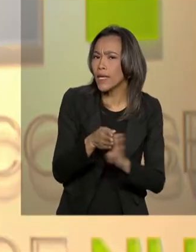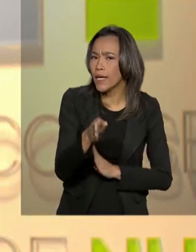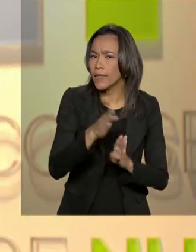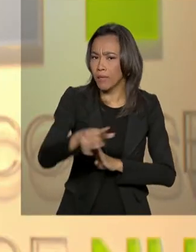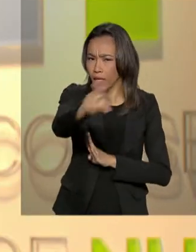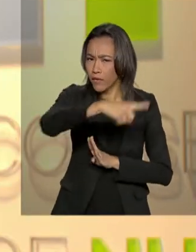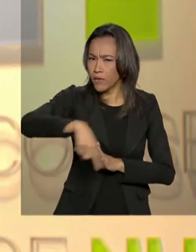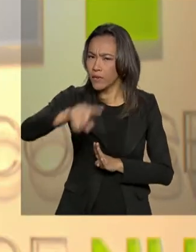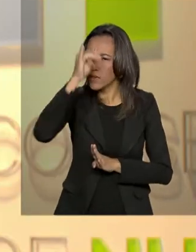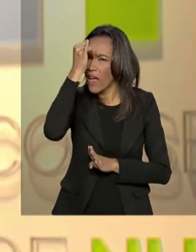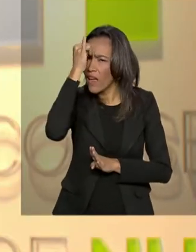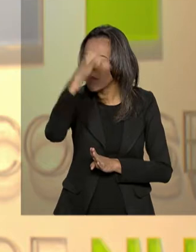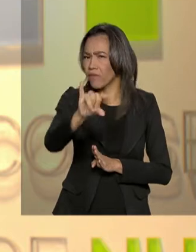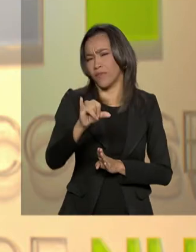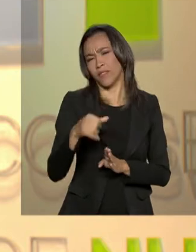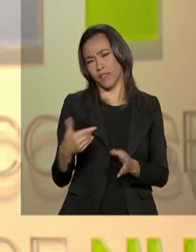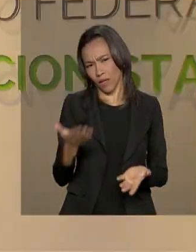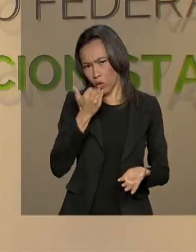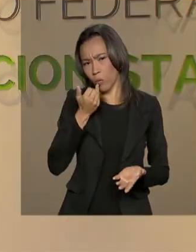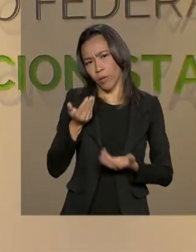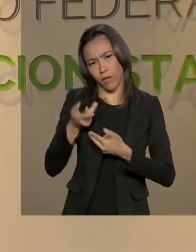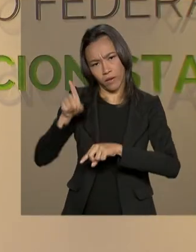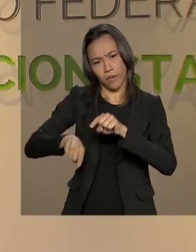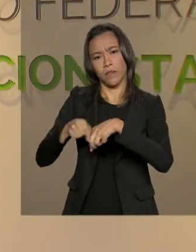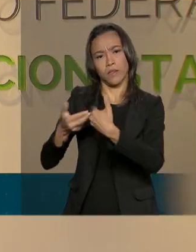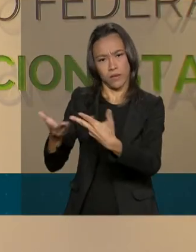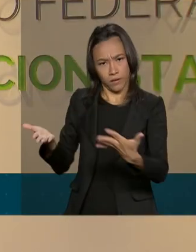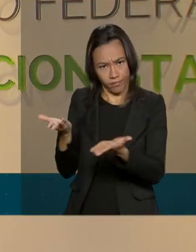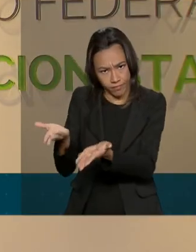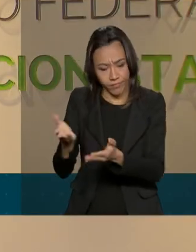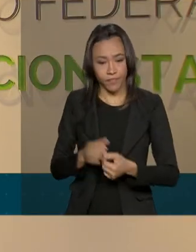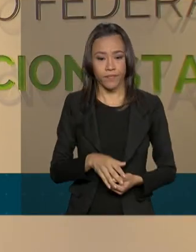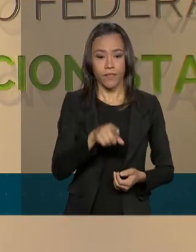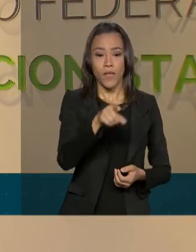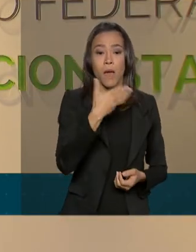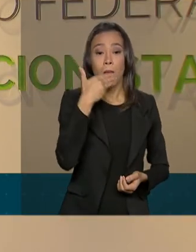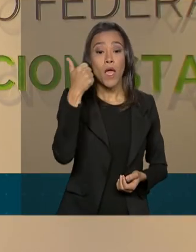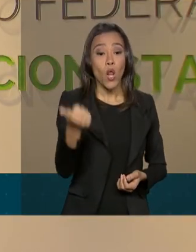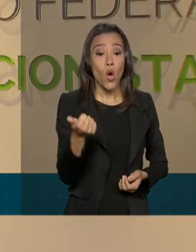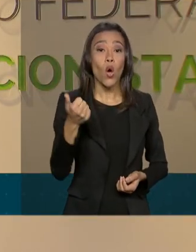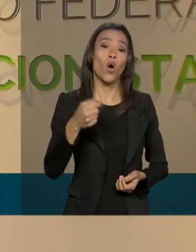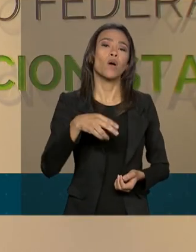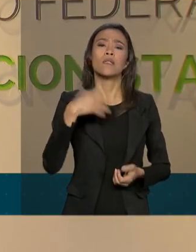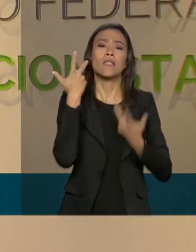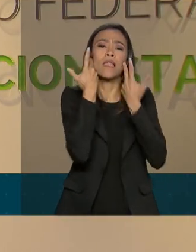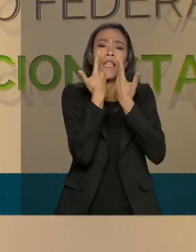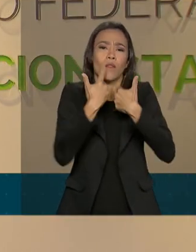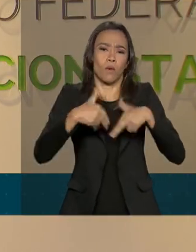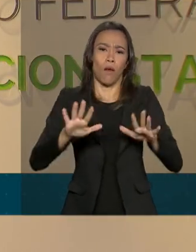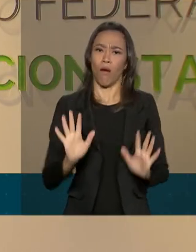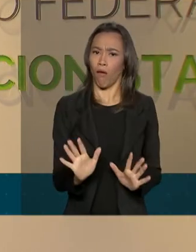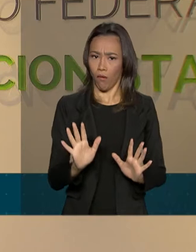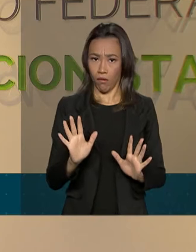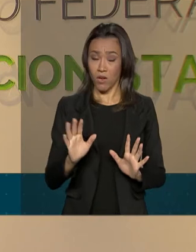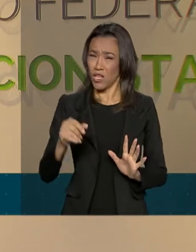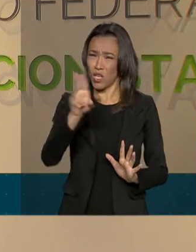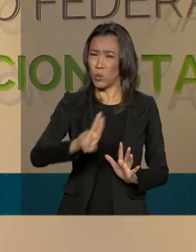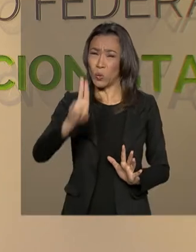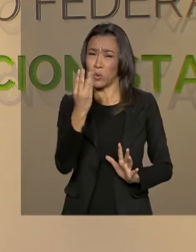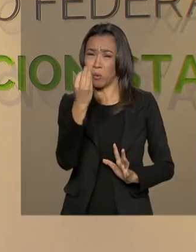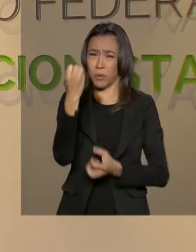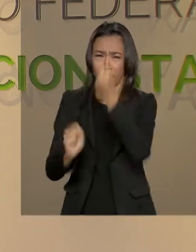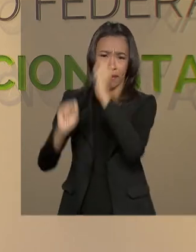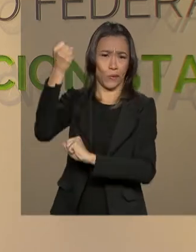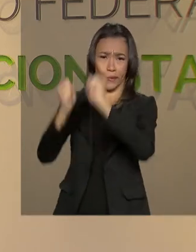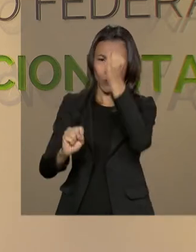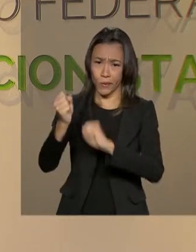possa evitar a gordura trans. Preferir utilizar alimentos in natura e minimamente processados e